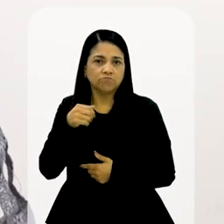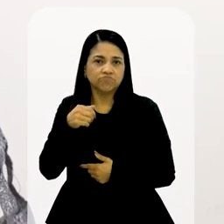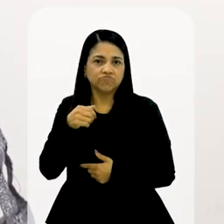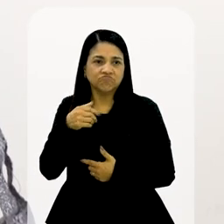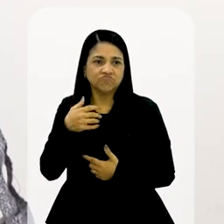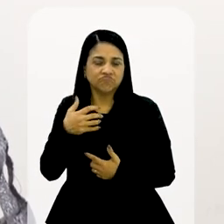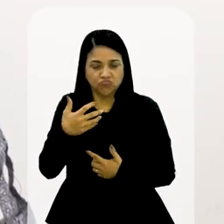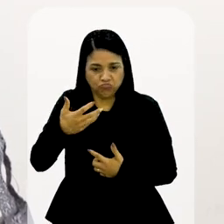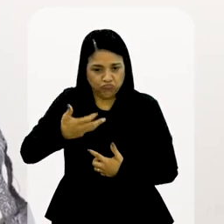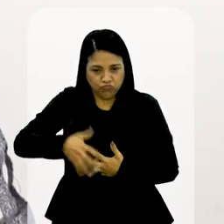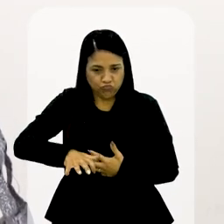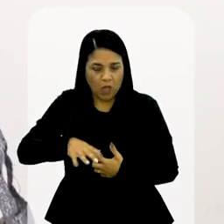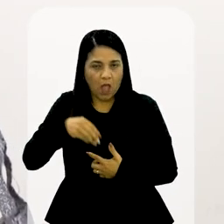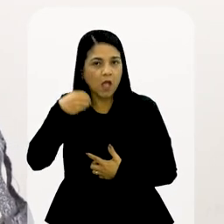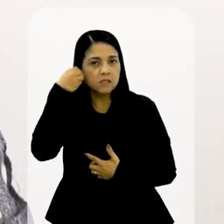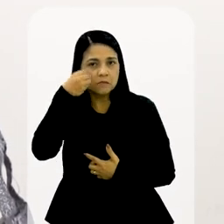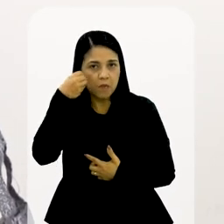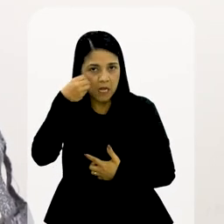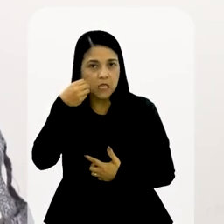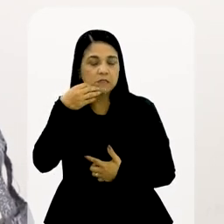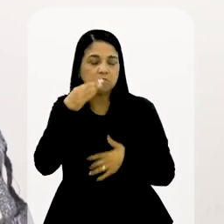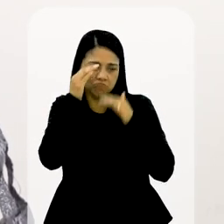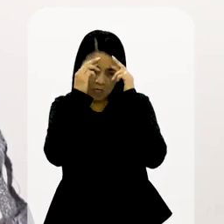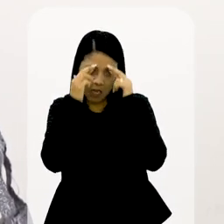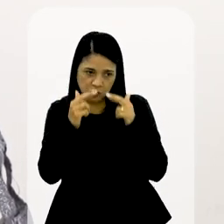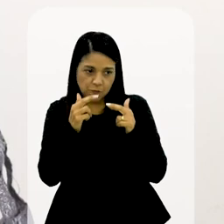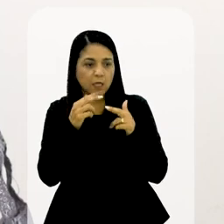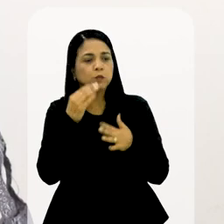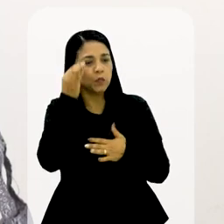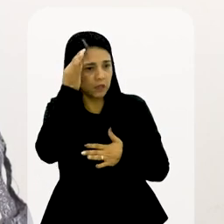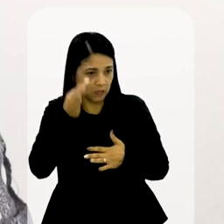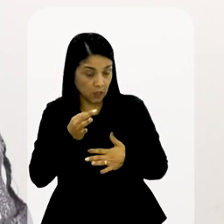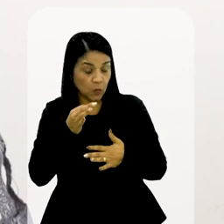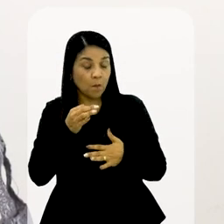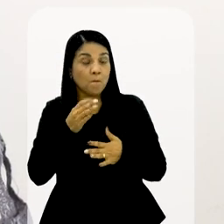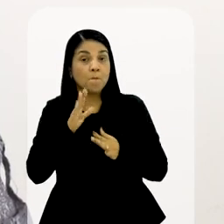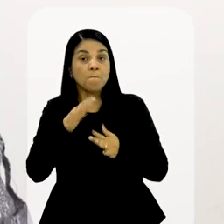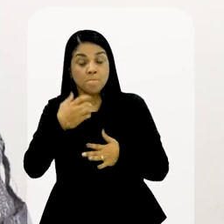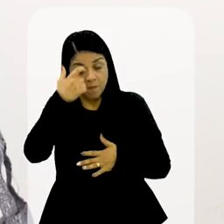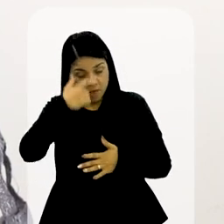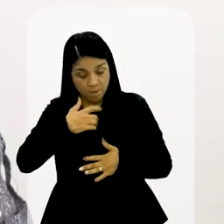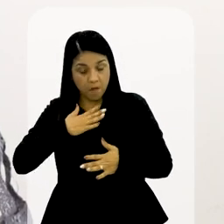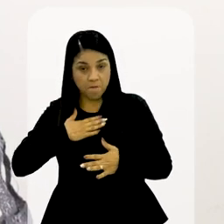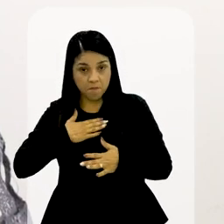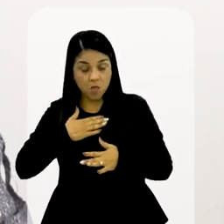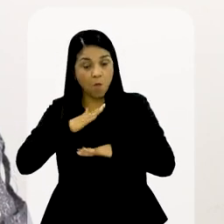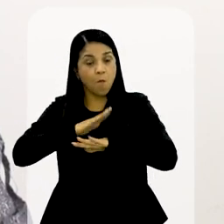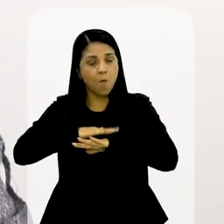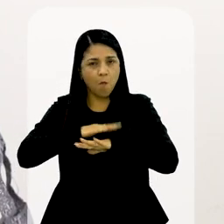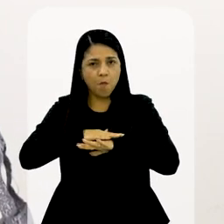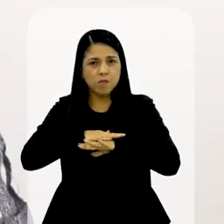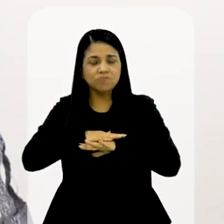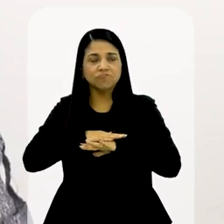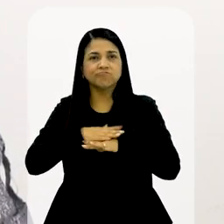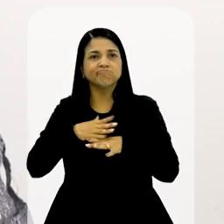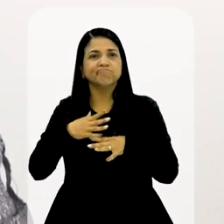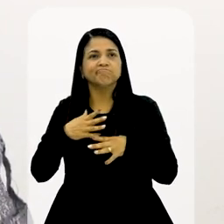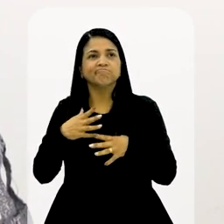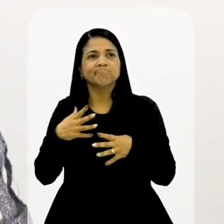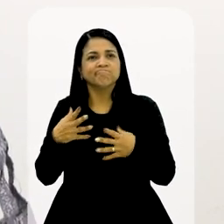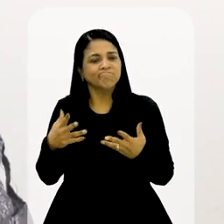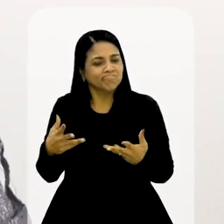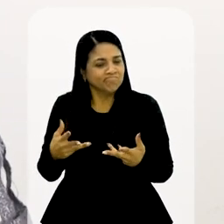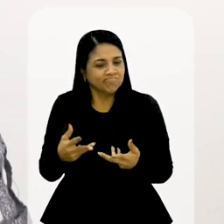experiência, eu respeito e entendo. Mas é o momento mais gratificante. Apesar de ser cansativo, dolorido,